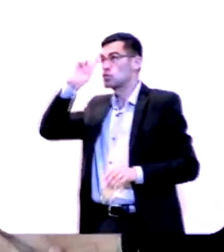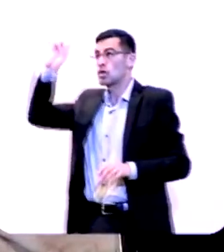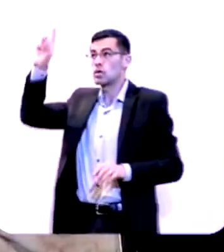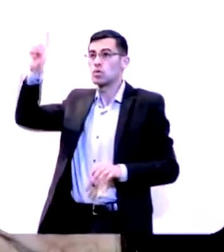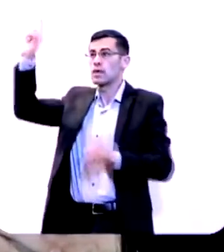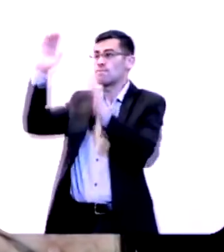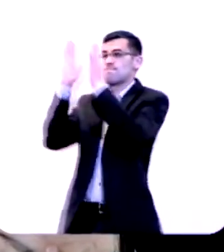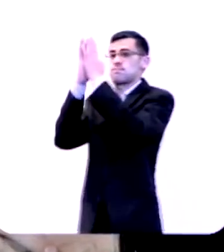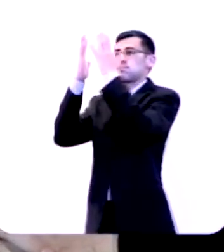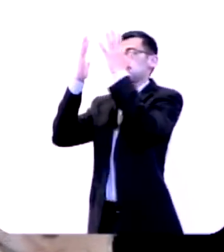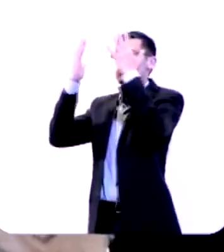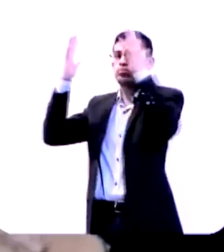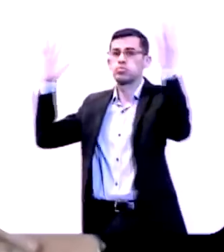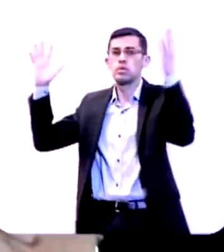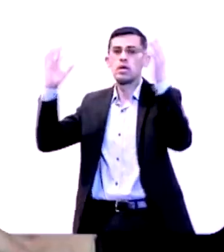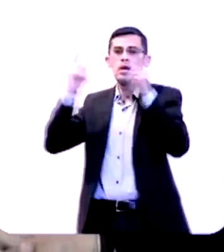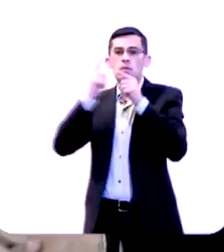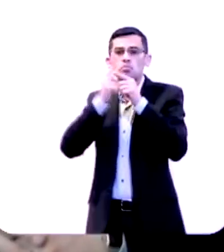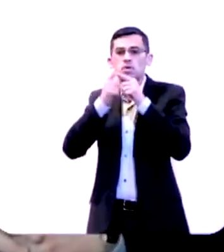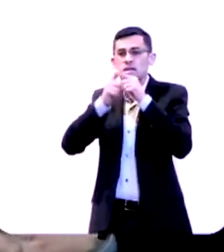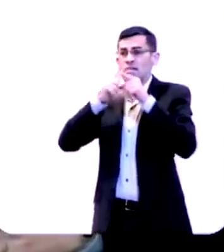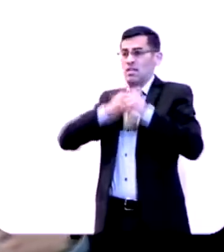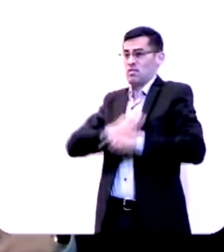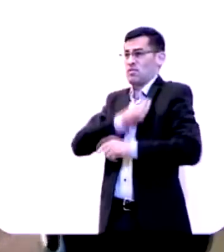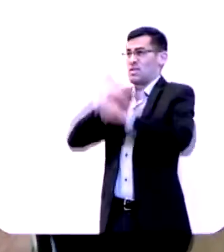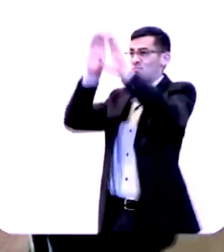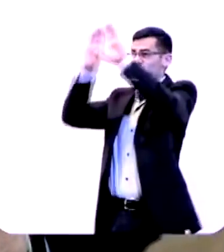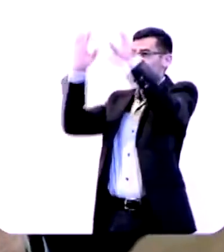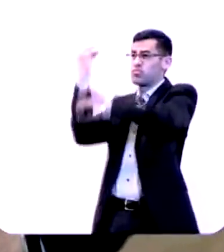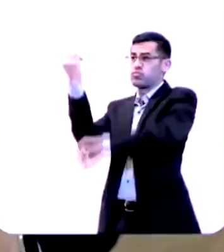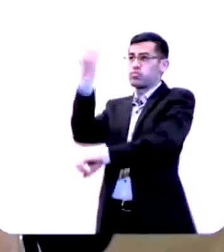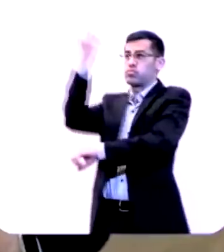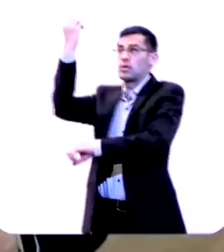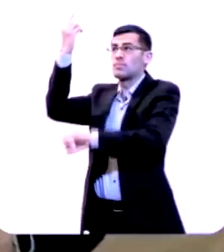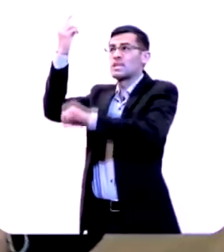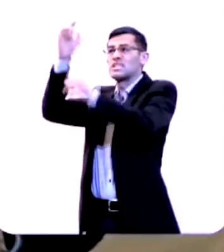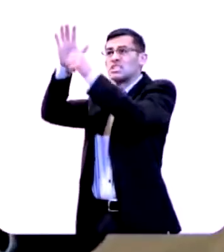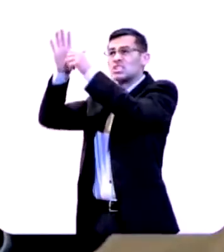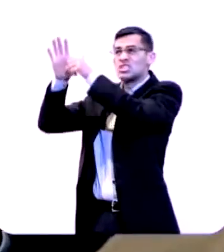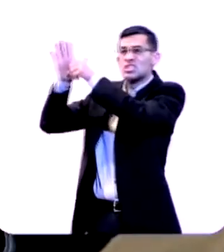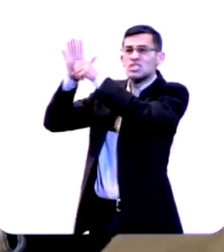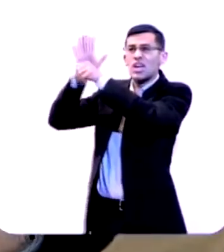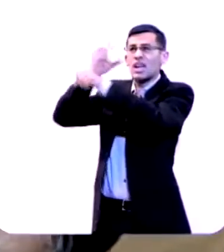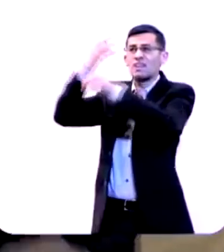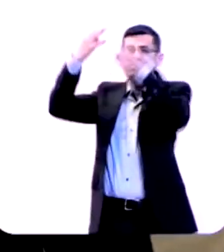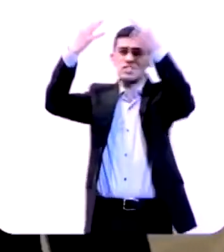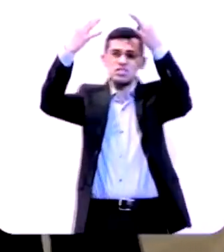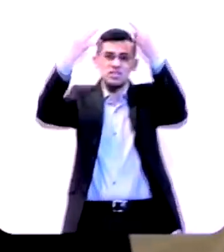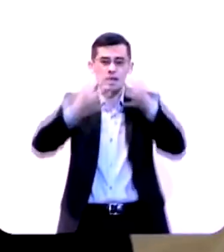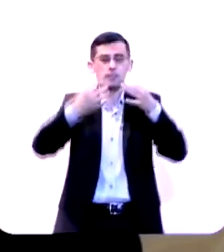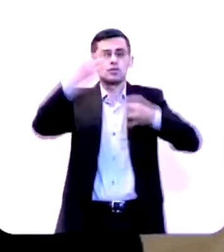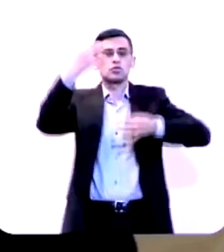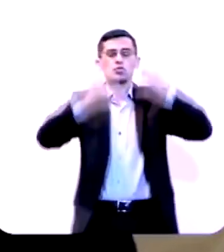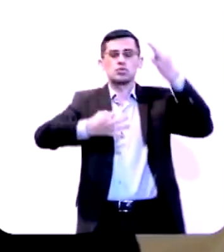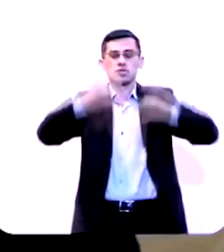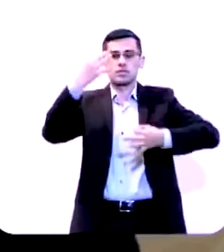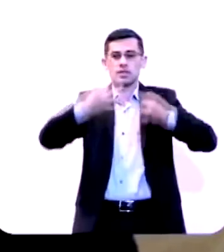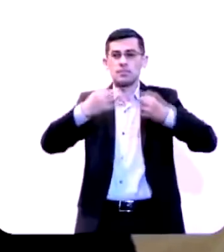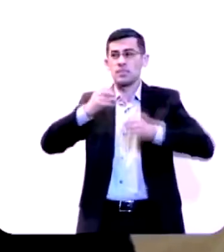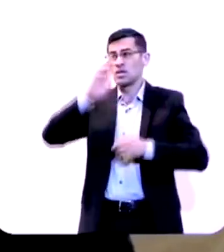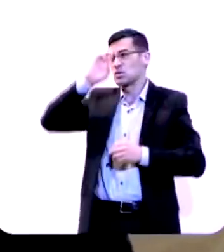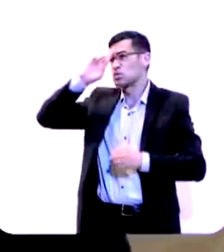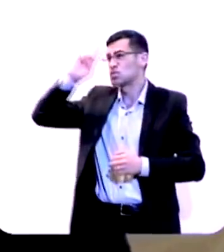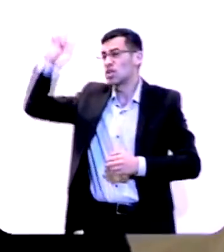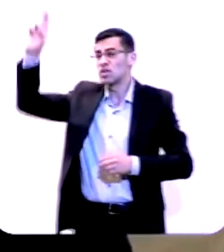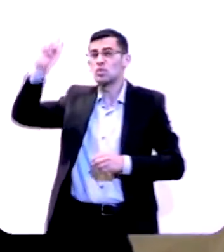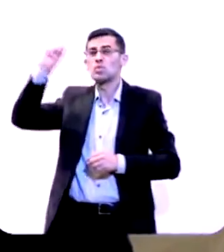é exaltado, pois habita no alto, e ele encherá cião de retidão e justiça. Ele